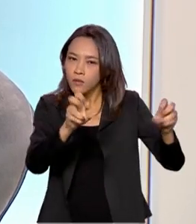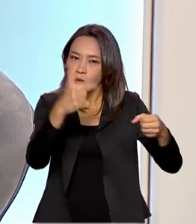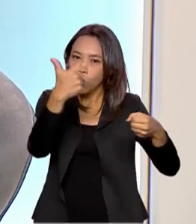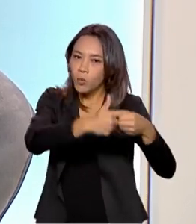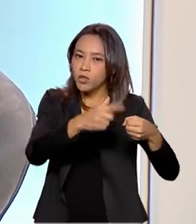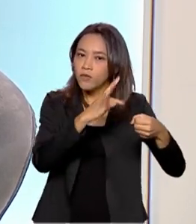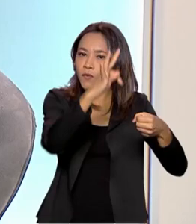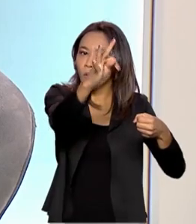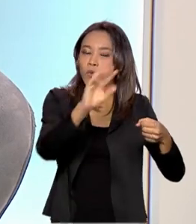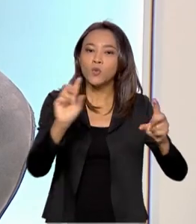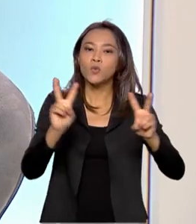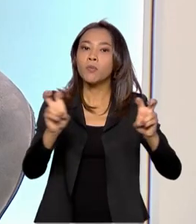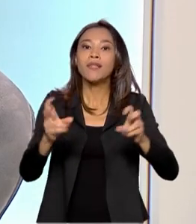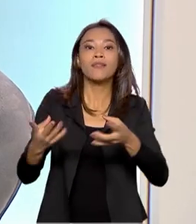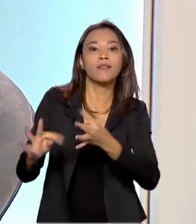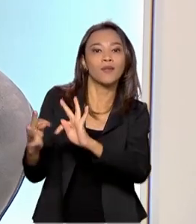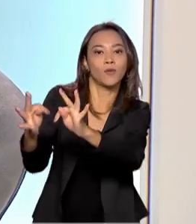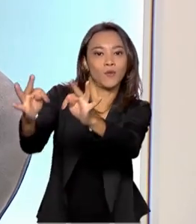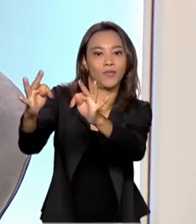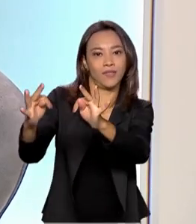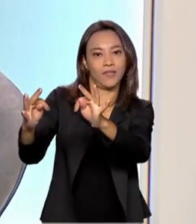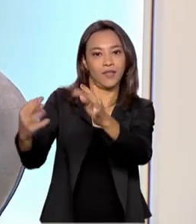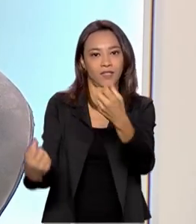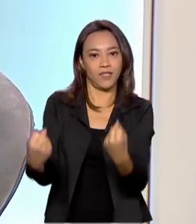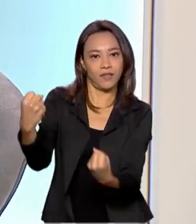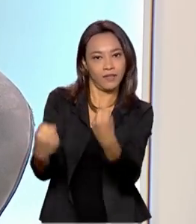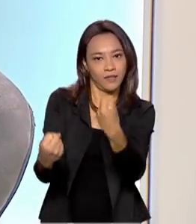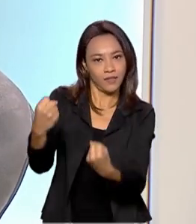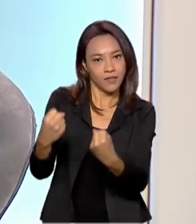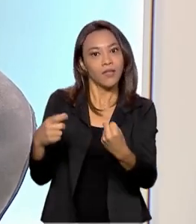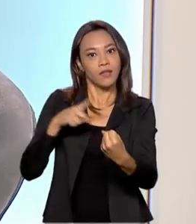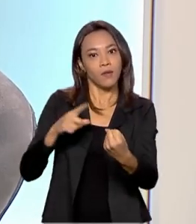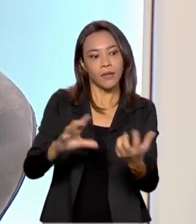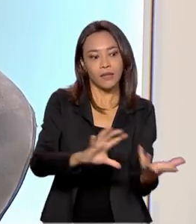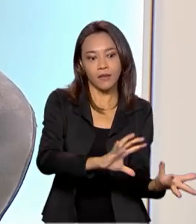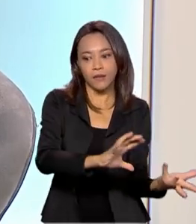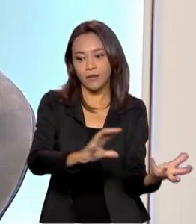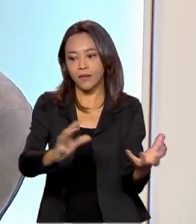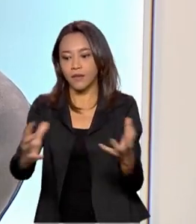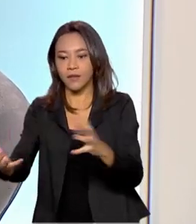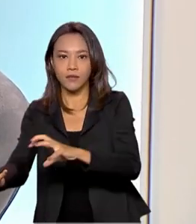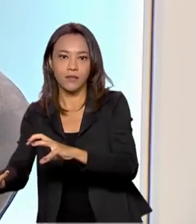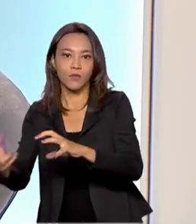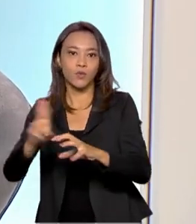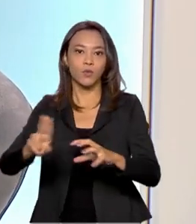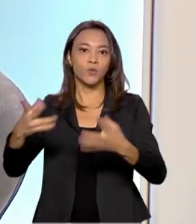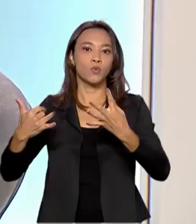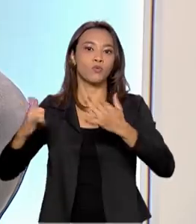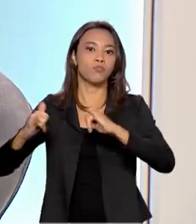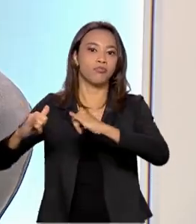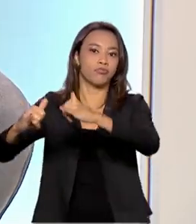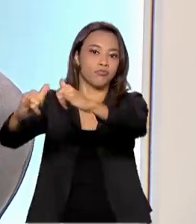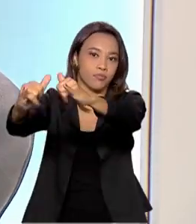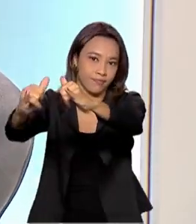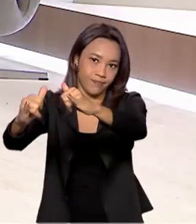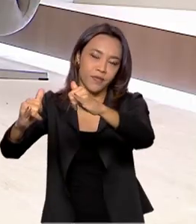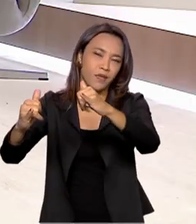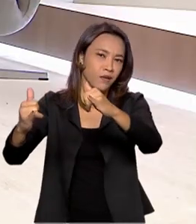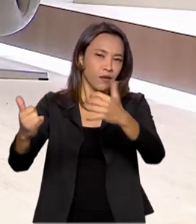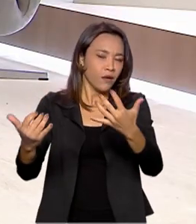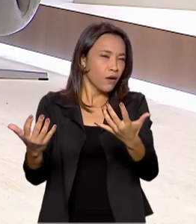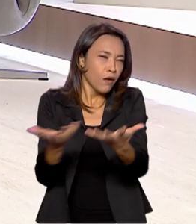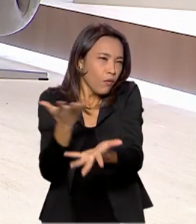veicular. Há uma tendência no mundo, nessa transição energética, de uma eletrificação dos veículos. Mas de que